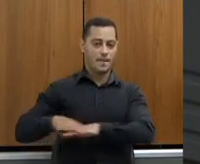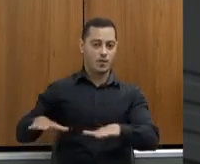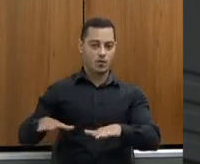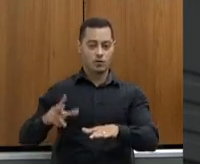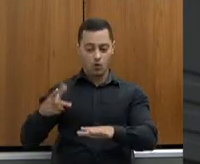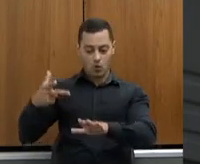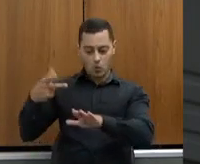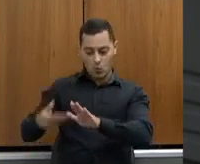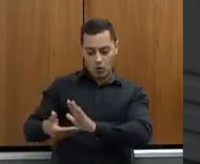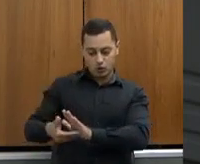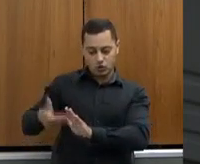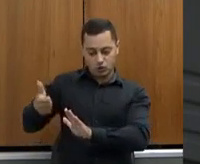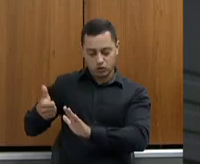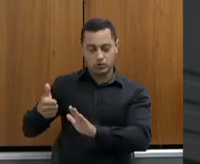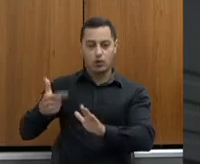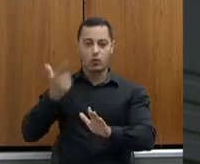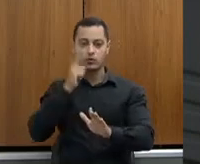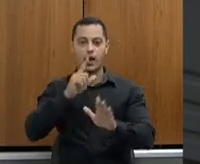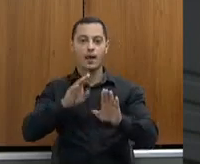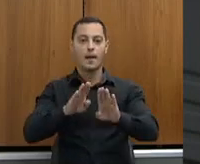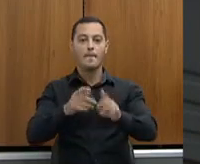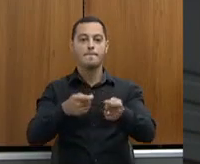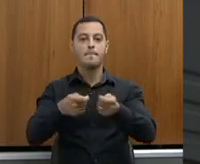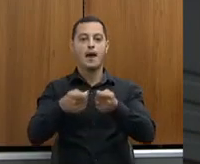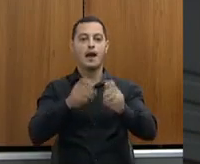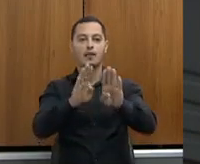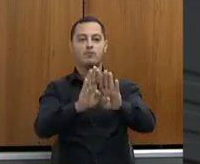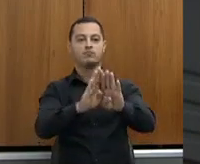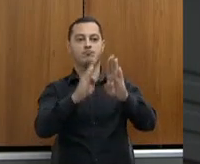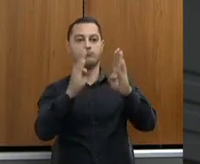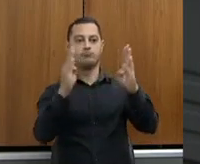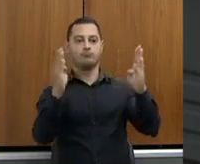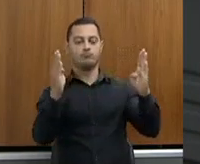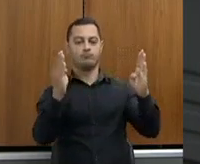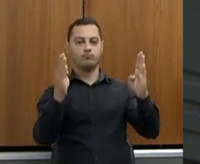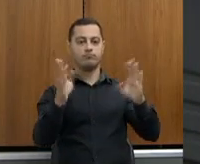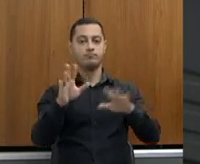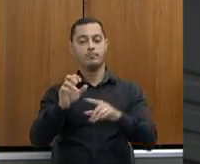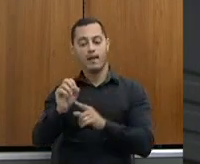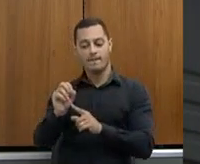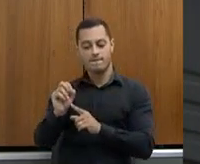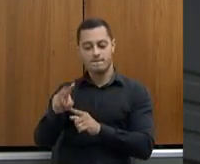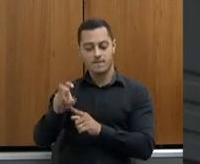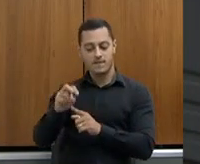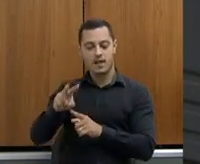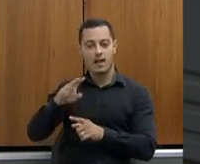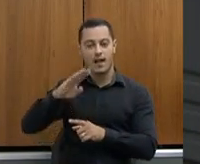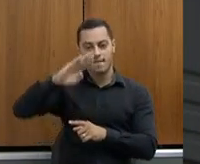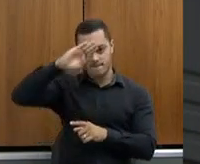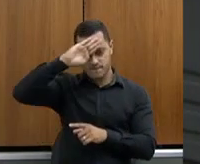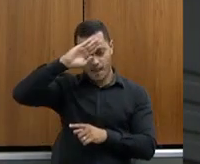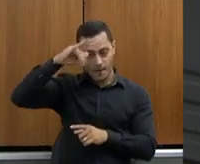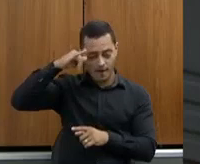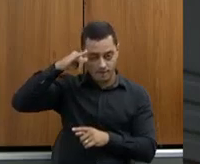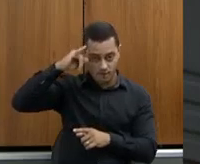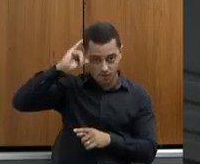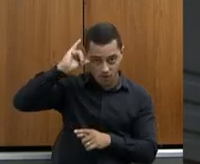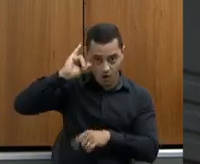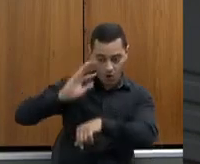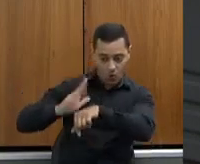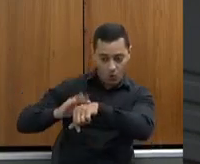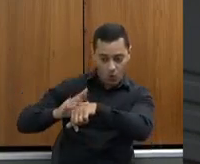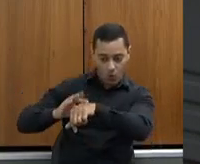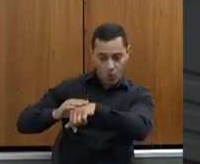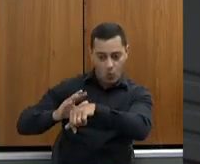fortalece toda a cadeia, por quê? O vírus da febre aftosa é um dos vírus mais agressivos que nós temos hoje dentro do